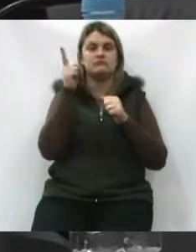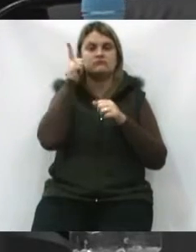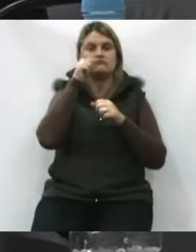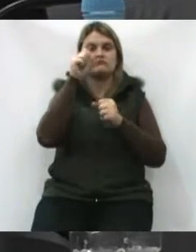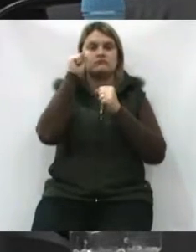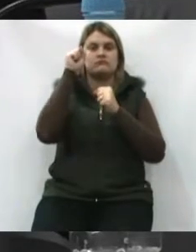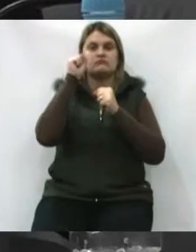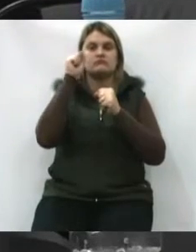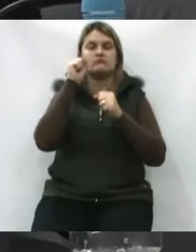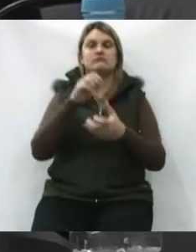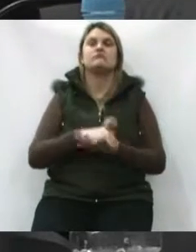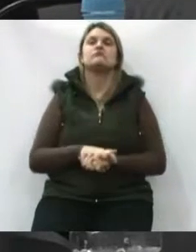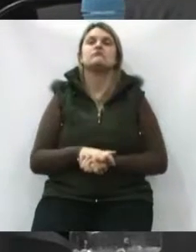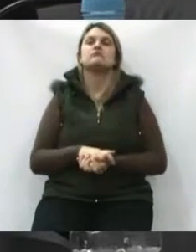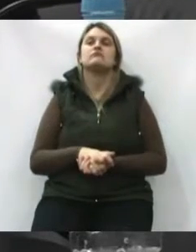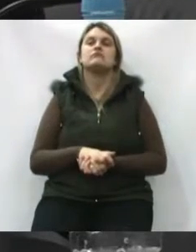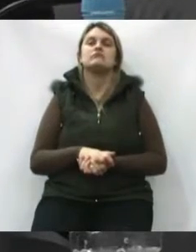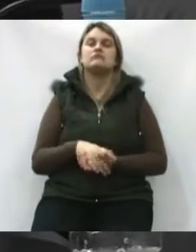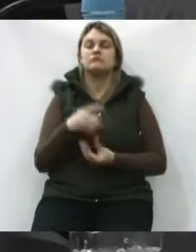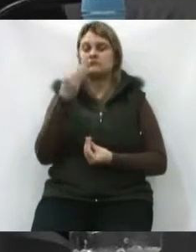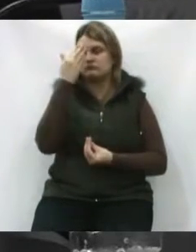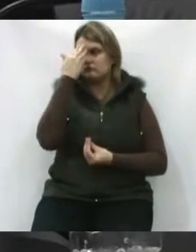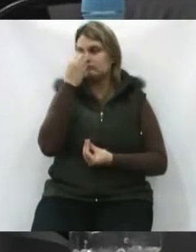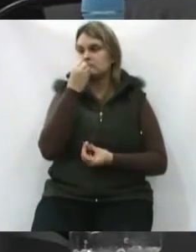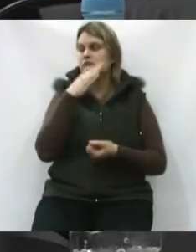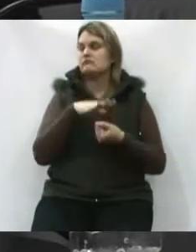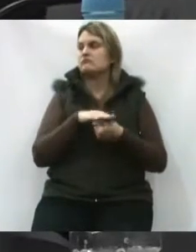um novo pleito eleitoral. Muito obrigado e boa noite a todos.